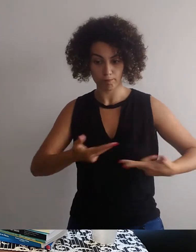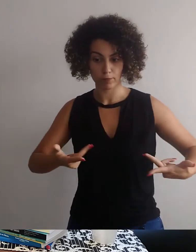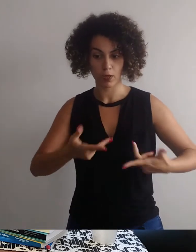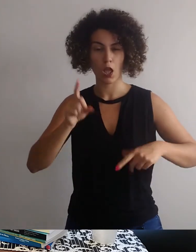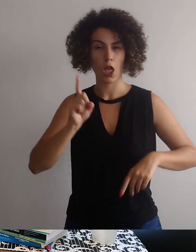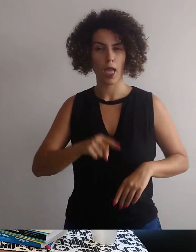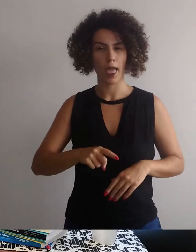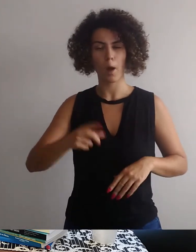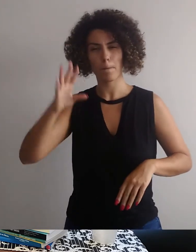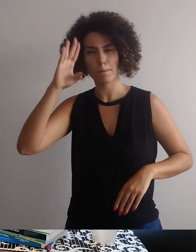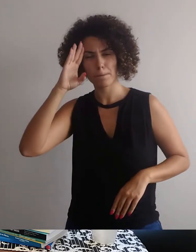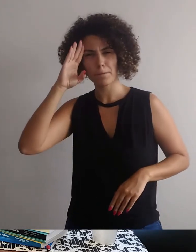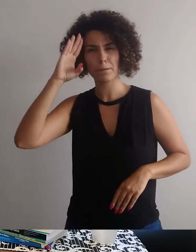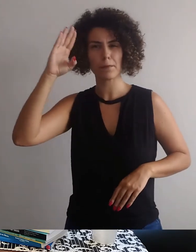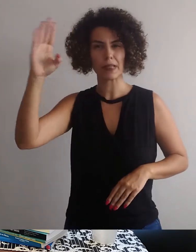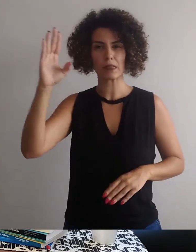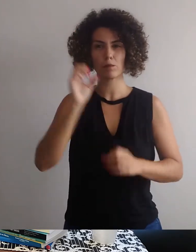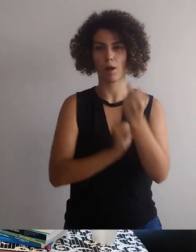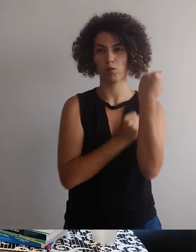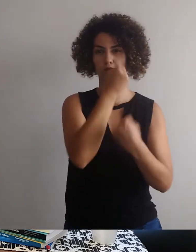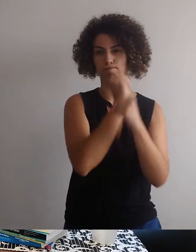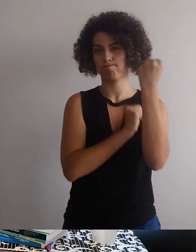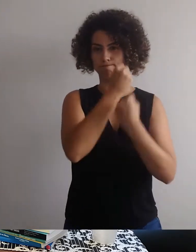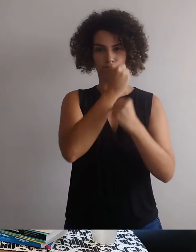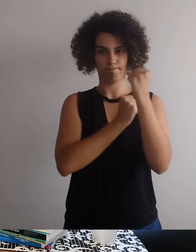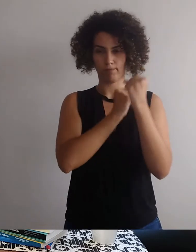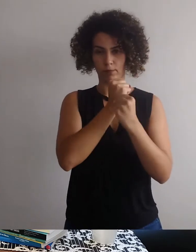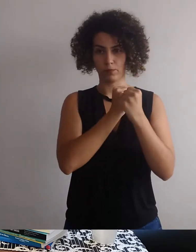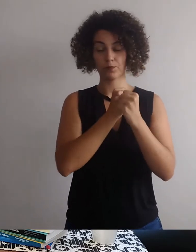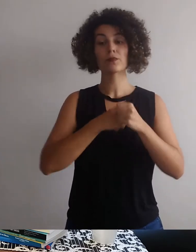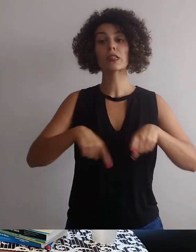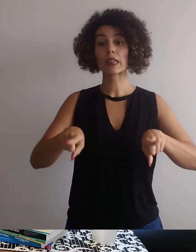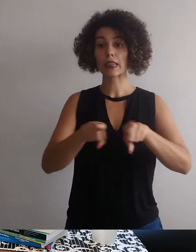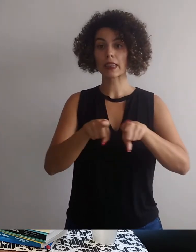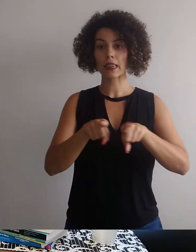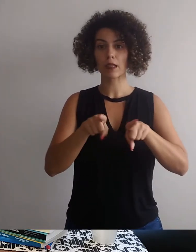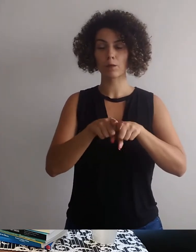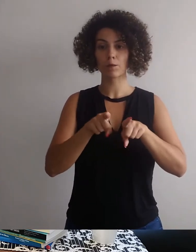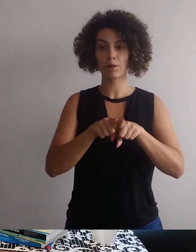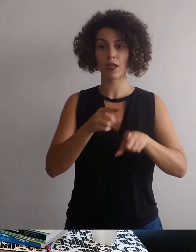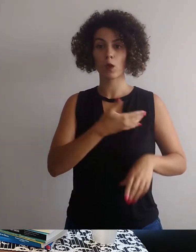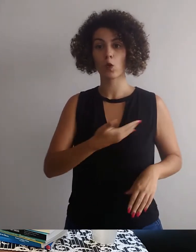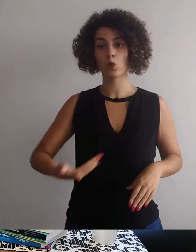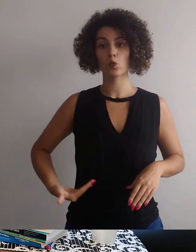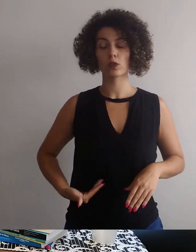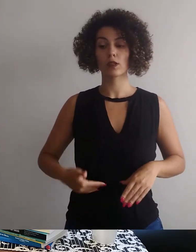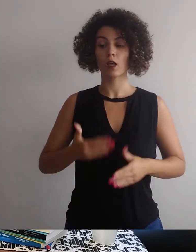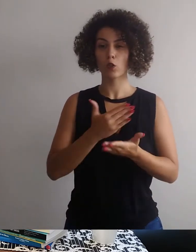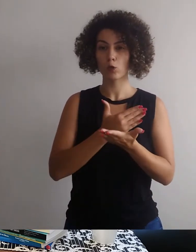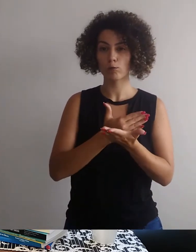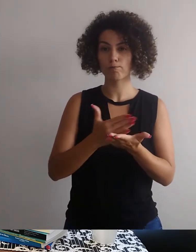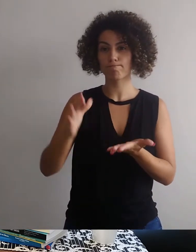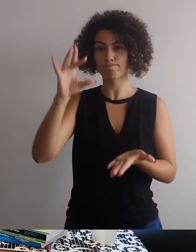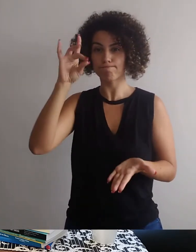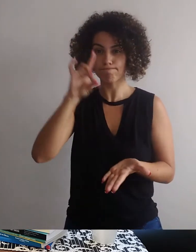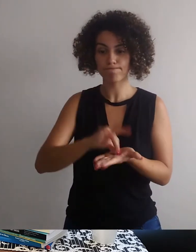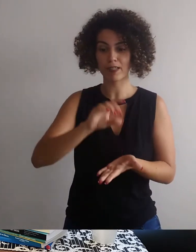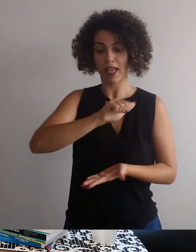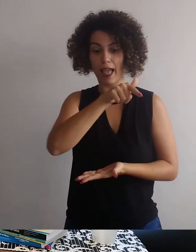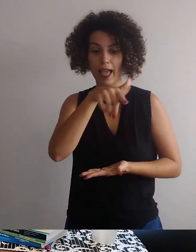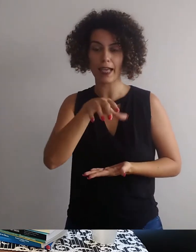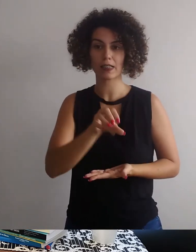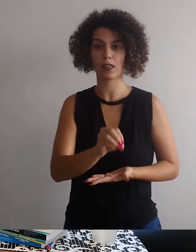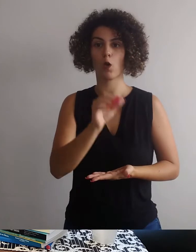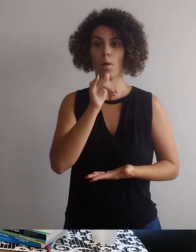considerava a capacidade de produção como o maior fundamento para a industrialização. Além disso,